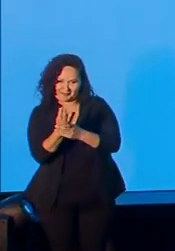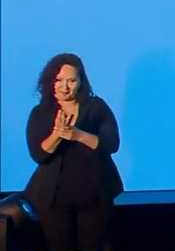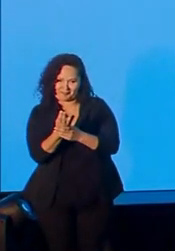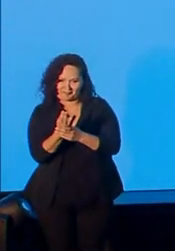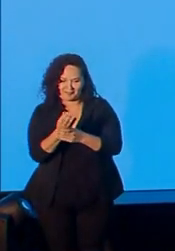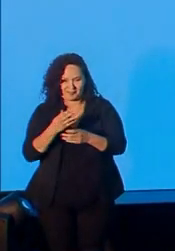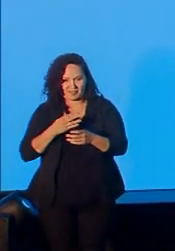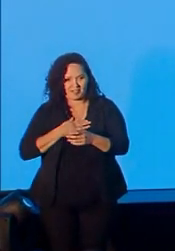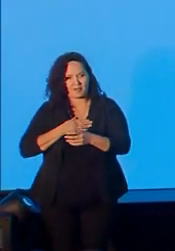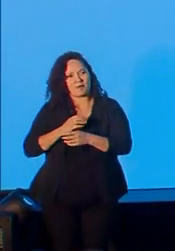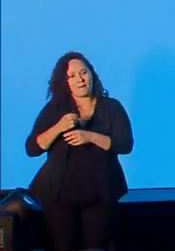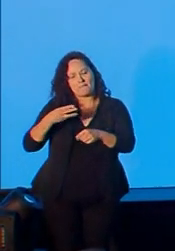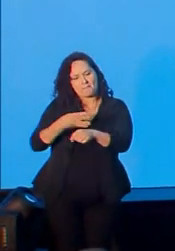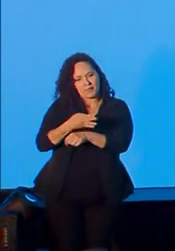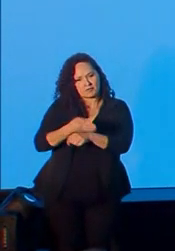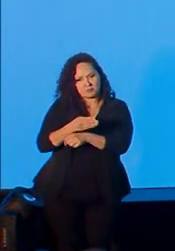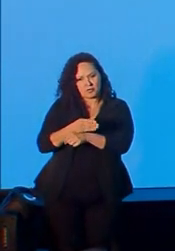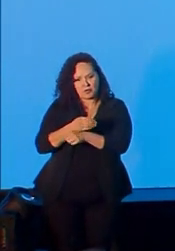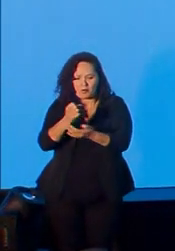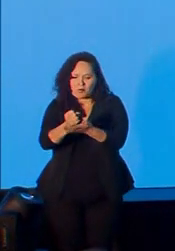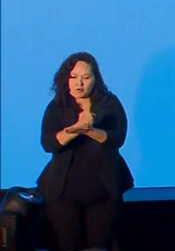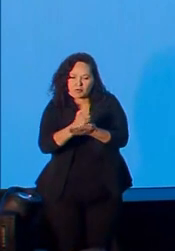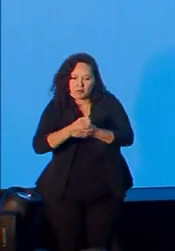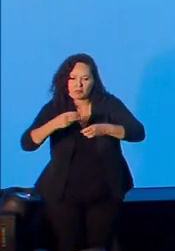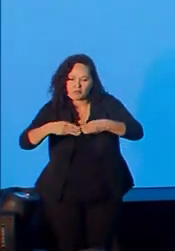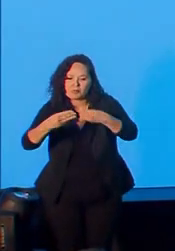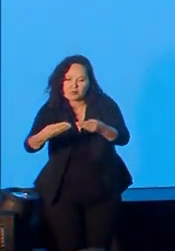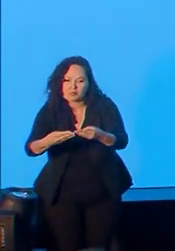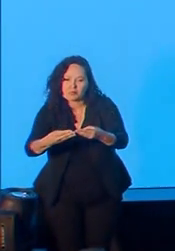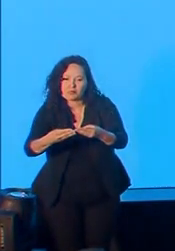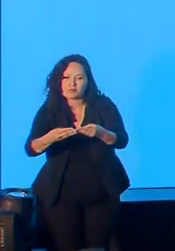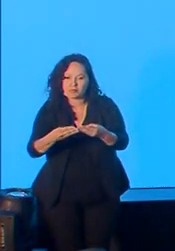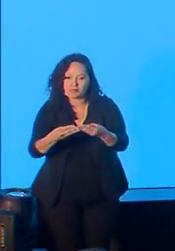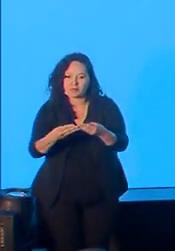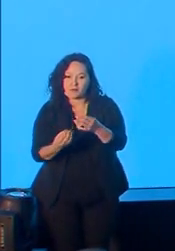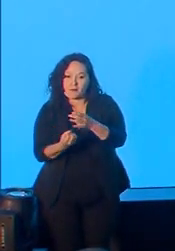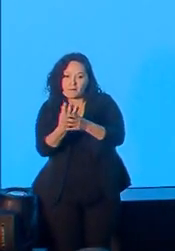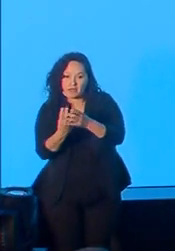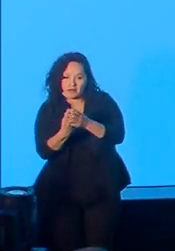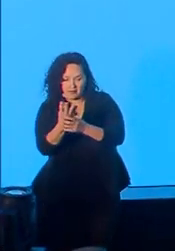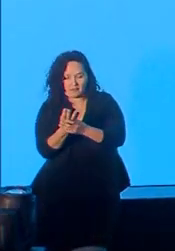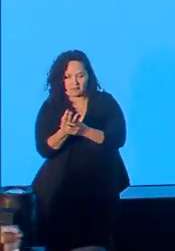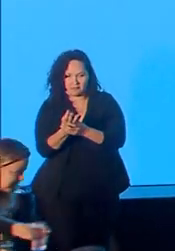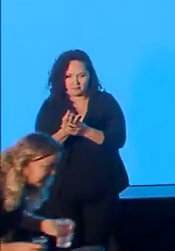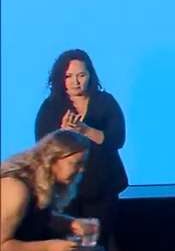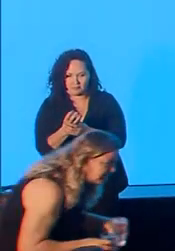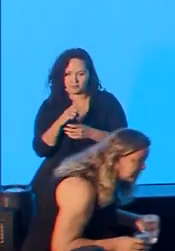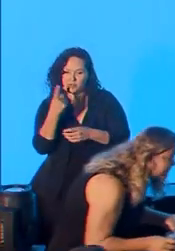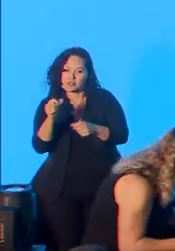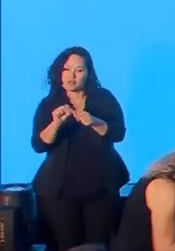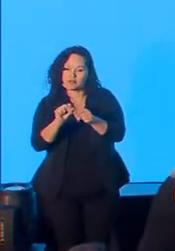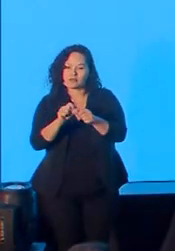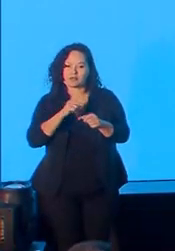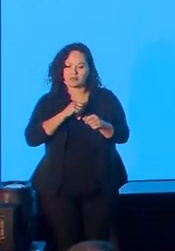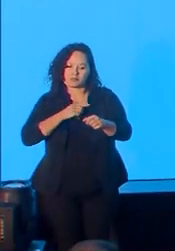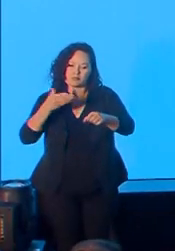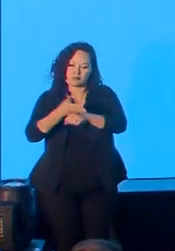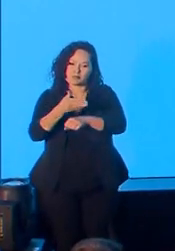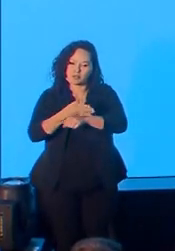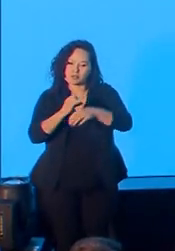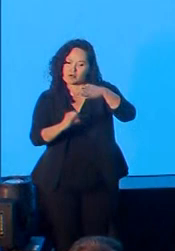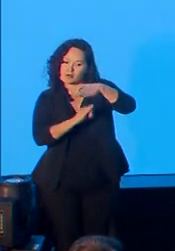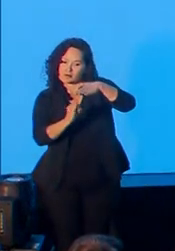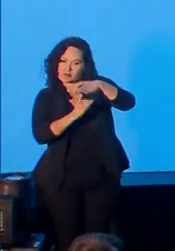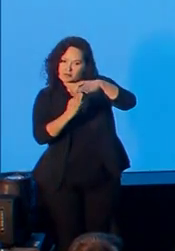SERPRO participou, foi quem foi contratado pelo MEC para prover a solução tecnológica, e nós tivemos também a participação do